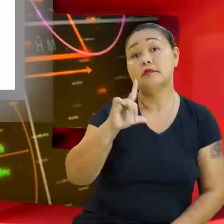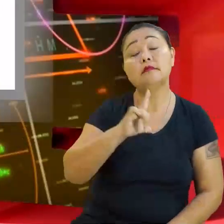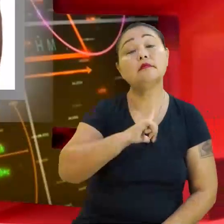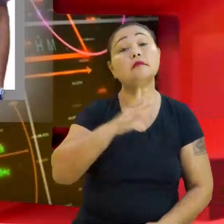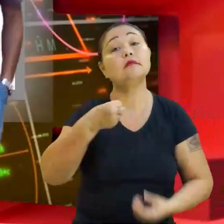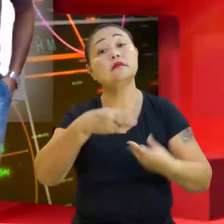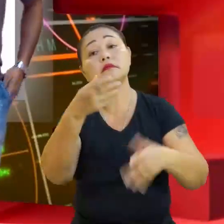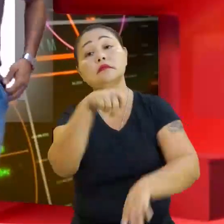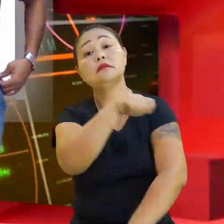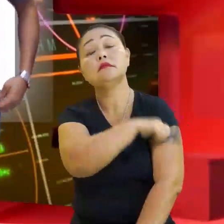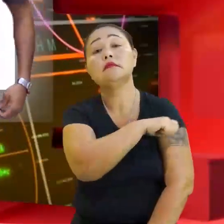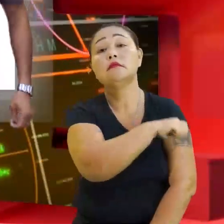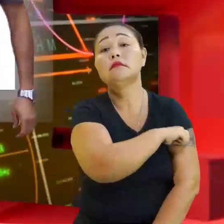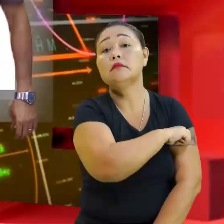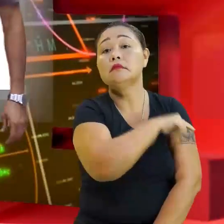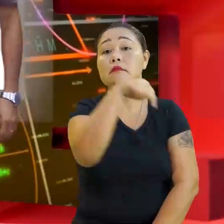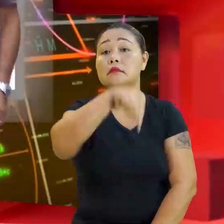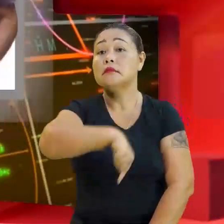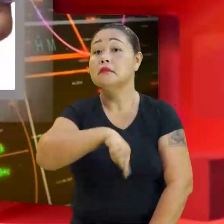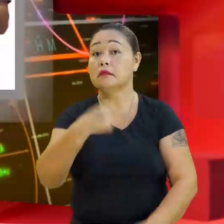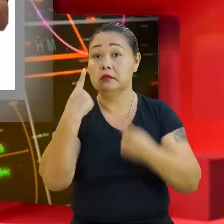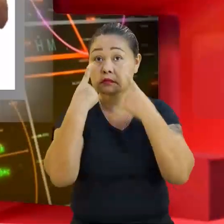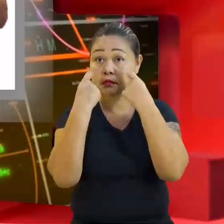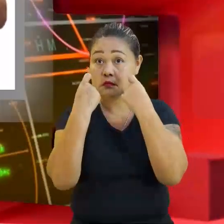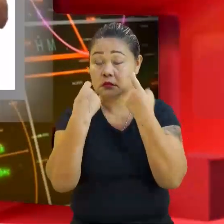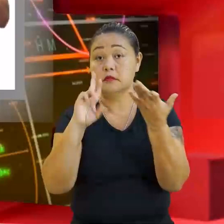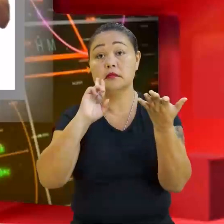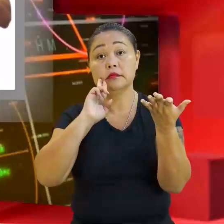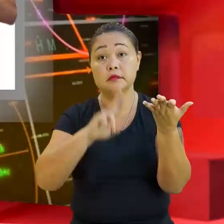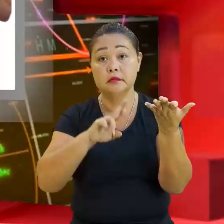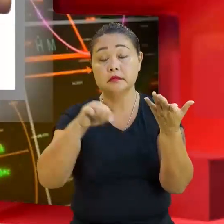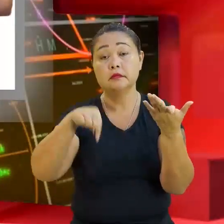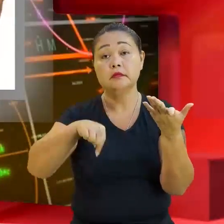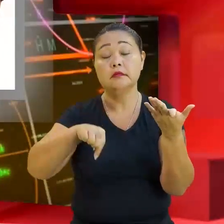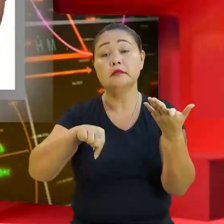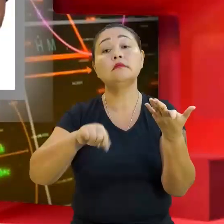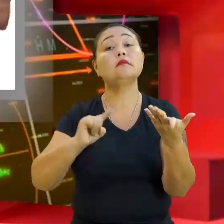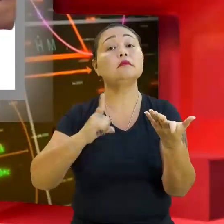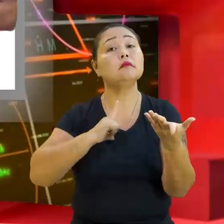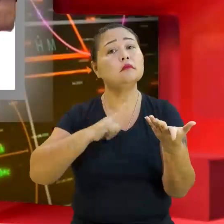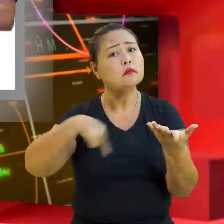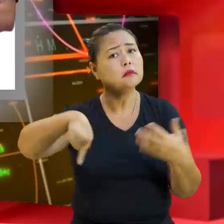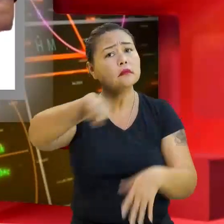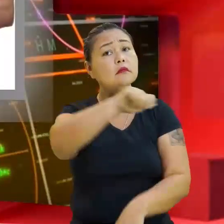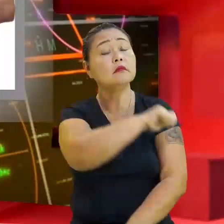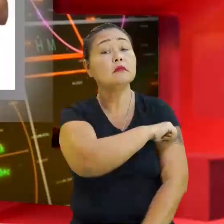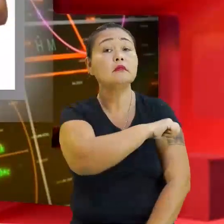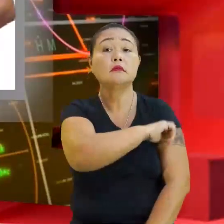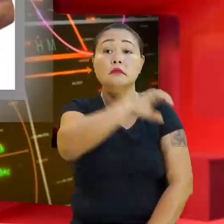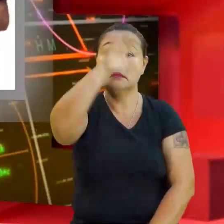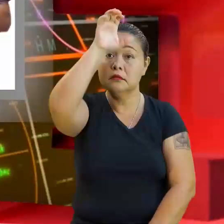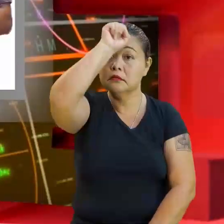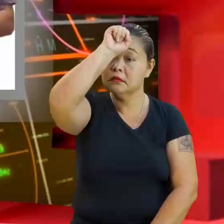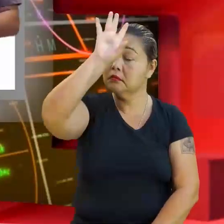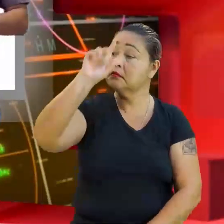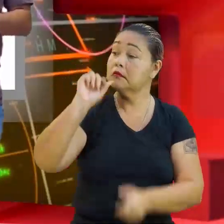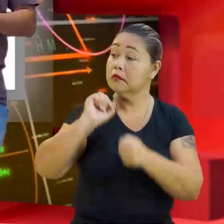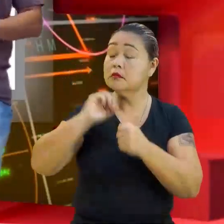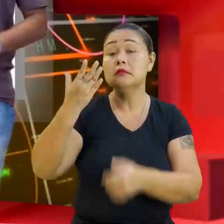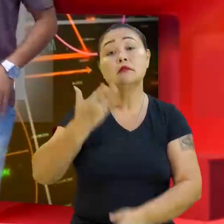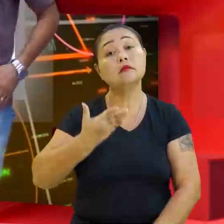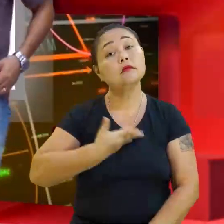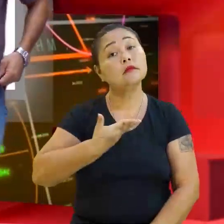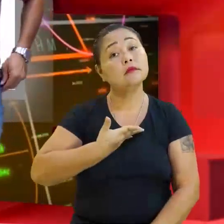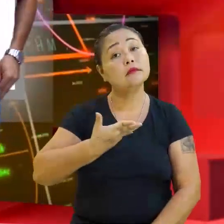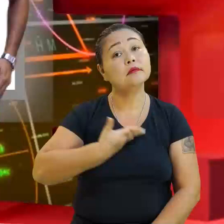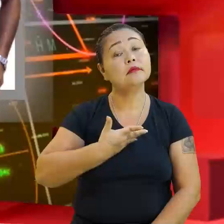resposta ser dada aqui ao vivo e há cores. E melhor são o que muitos aprendem e ficam fazendo com os outros. né? Vê que tal, não sei o que. Vamos